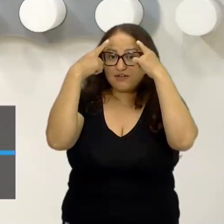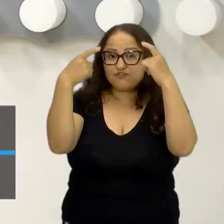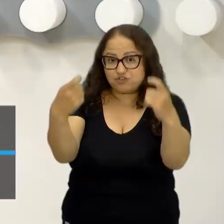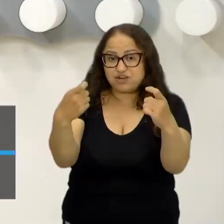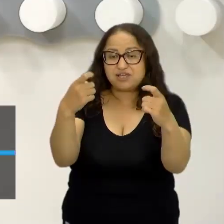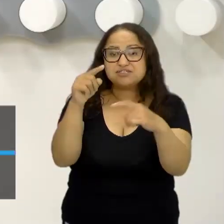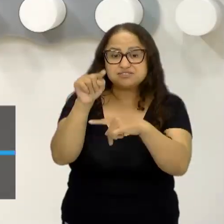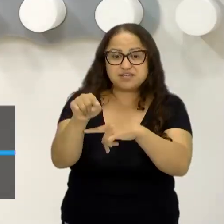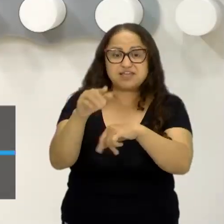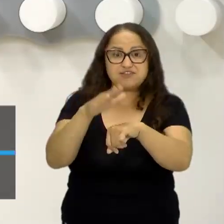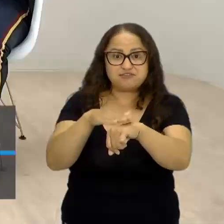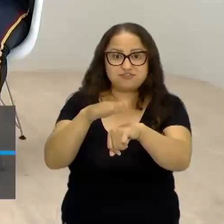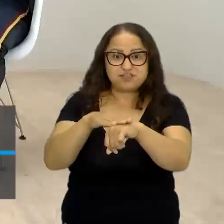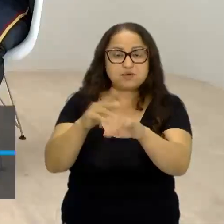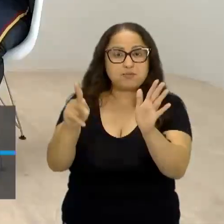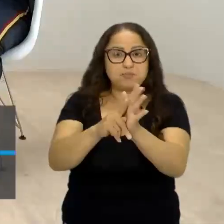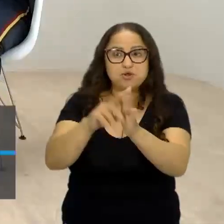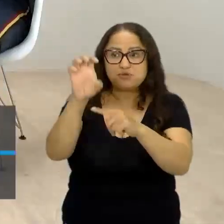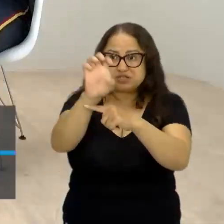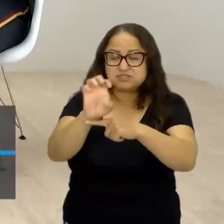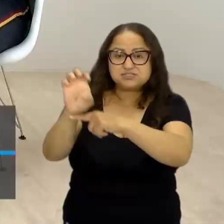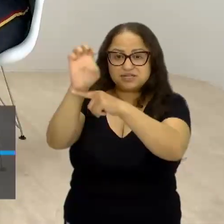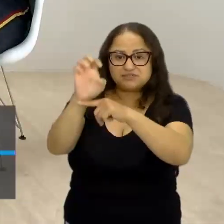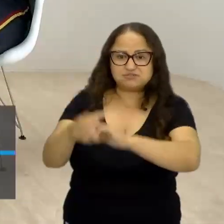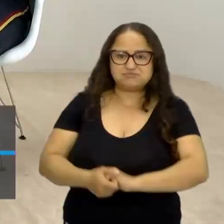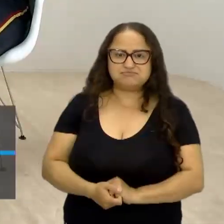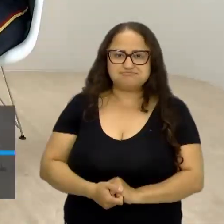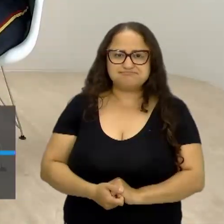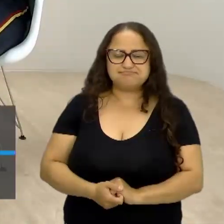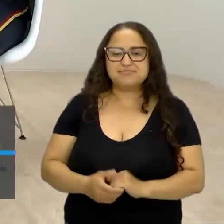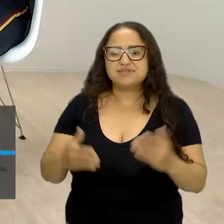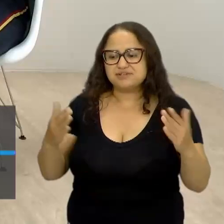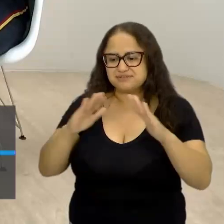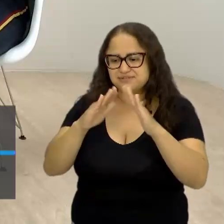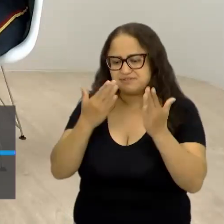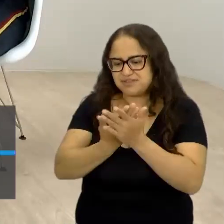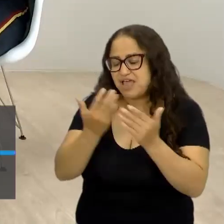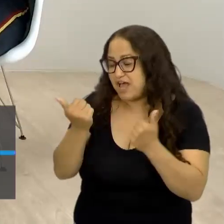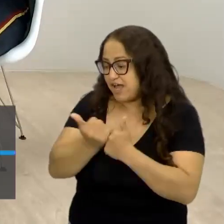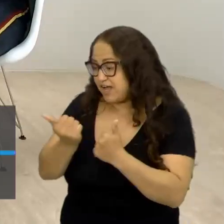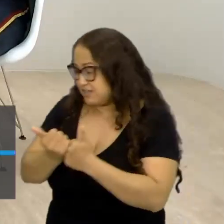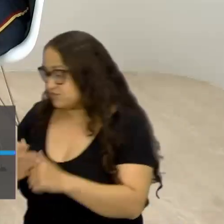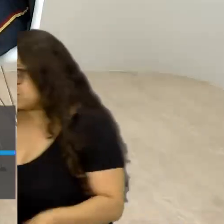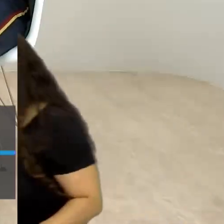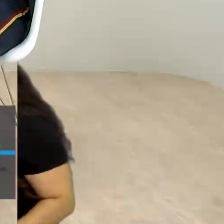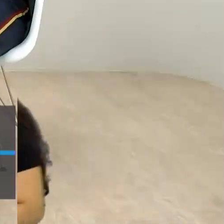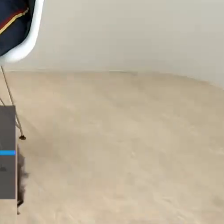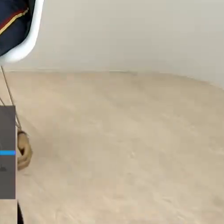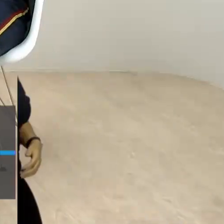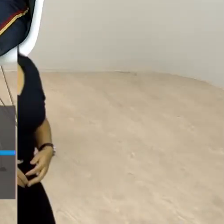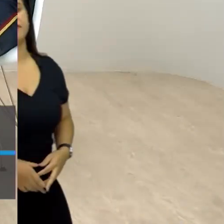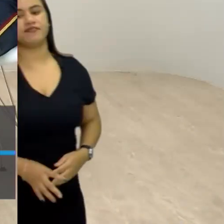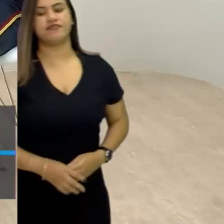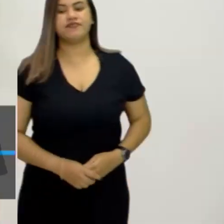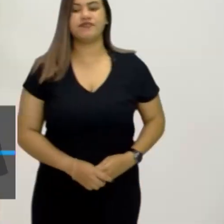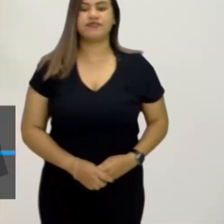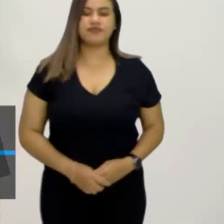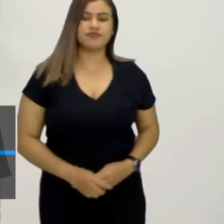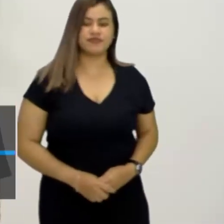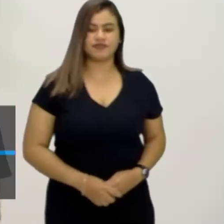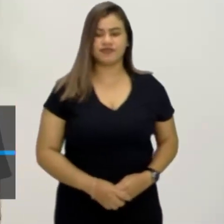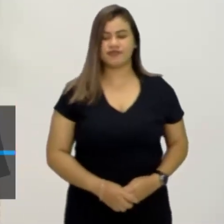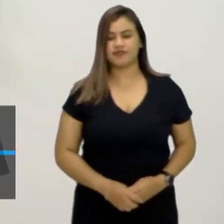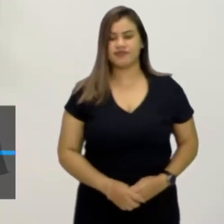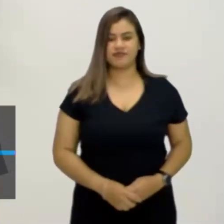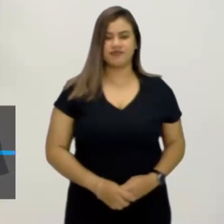cometida pelo próprio Estado. Pois é, então agora vamos lá para a violência simbólica. Então, eu vou tentar fazer uma ponte, ainda que seja uma